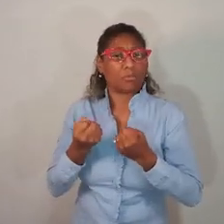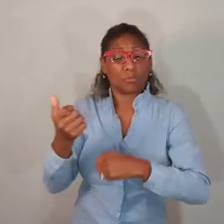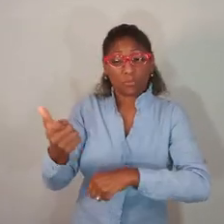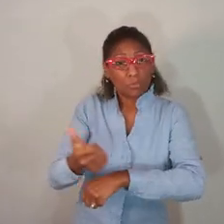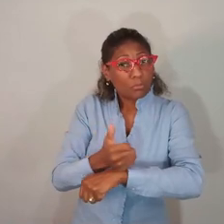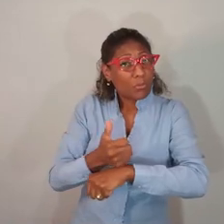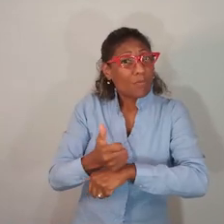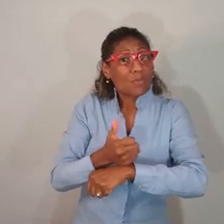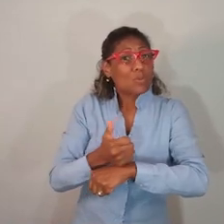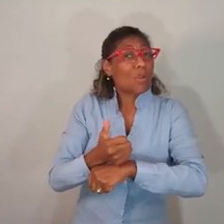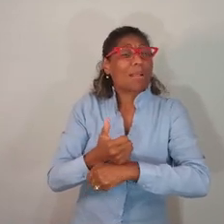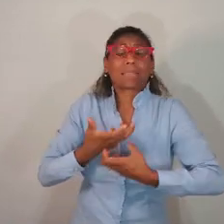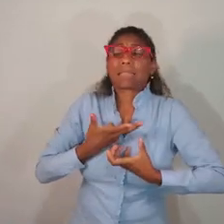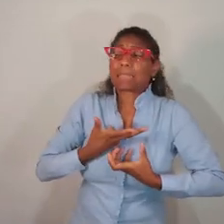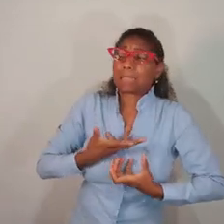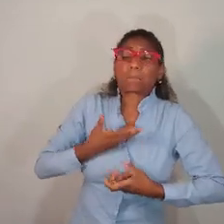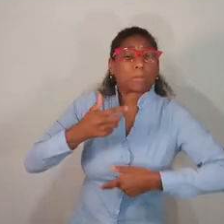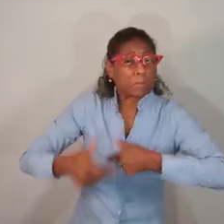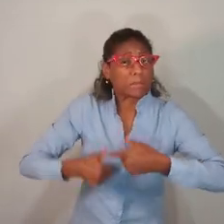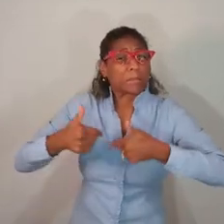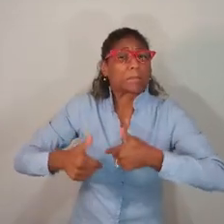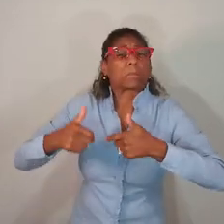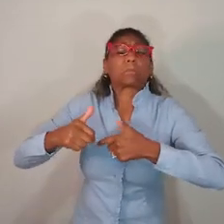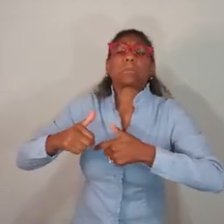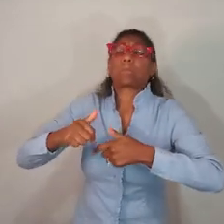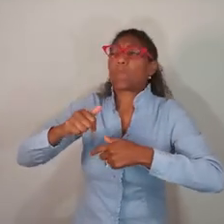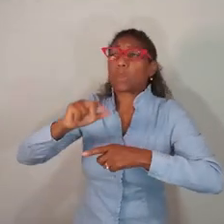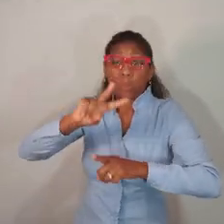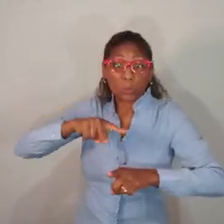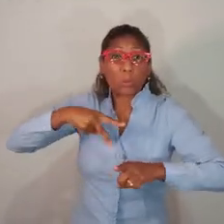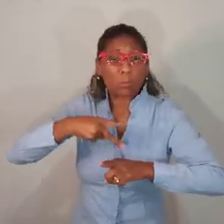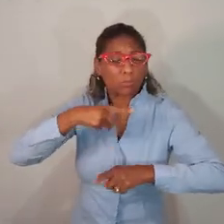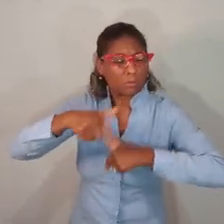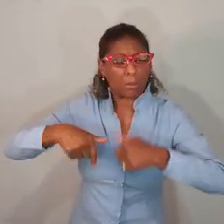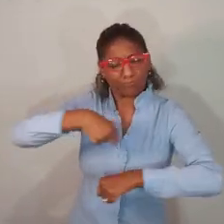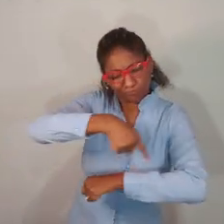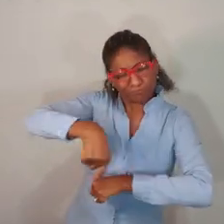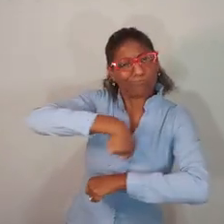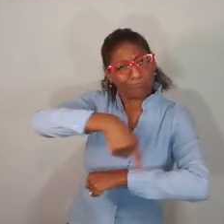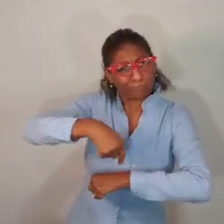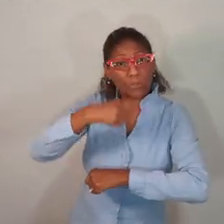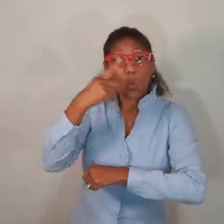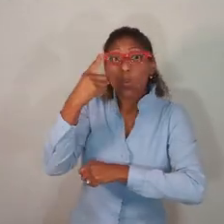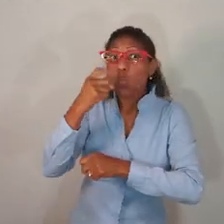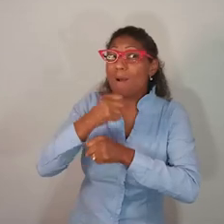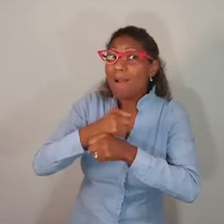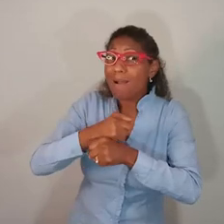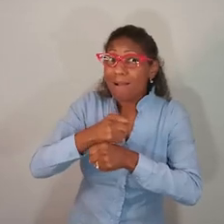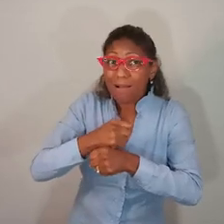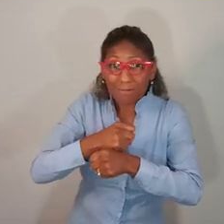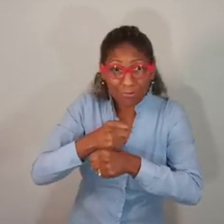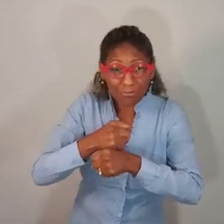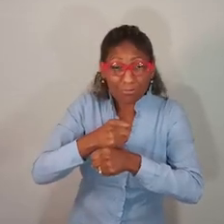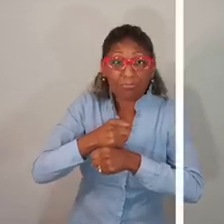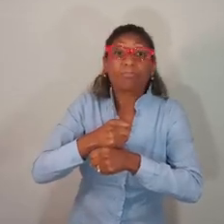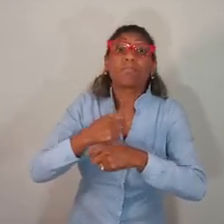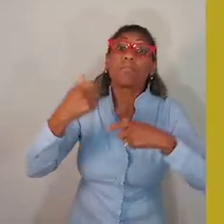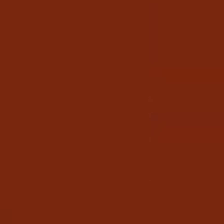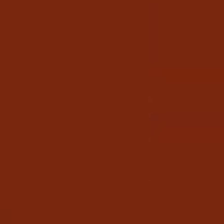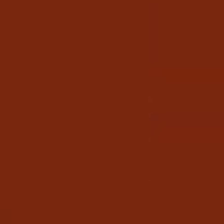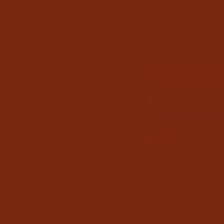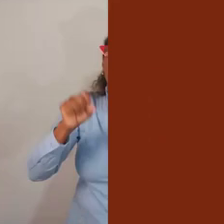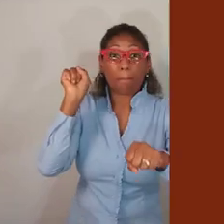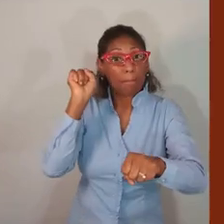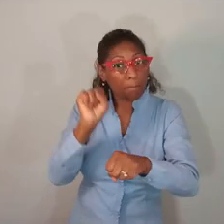Sul está sobrecarregada, assim como os profissionais de saúde, submetidos a jornadas estressantes de trabalho que já duram um